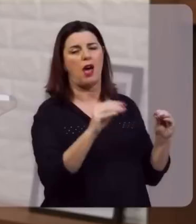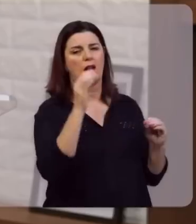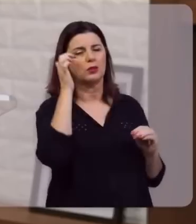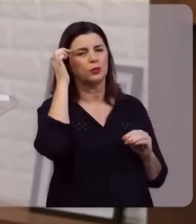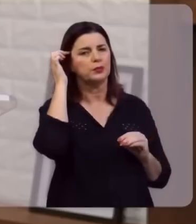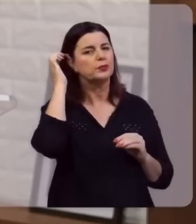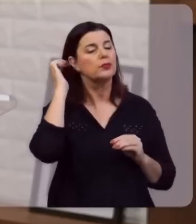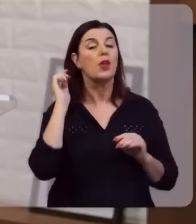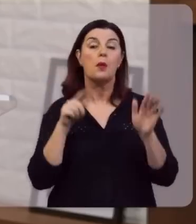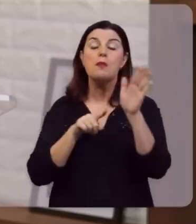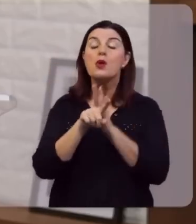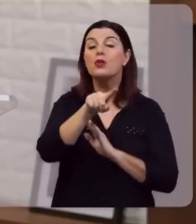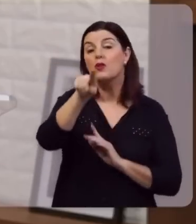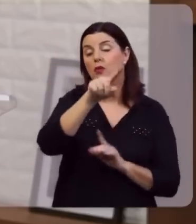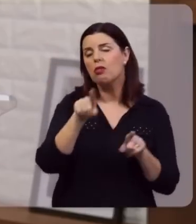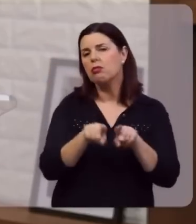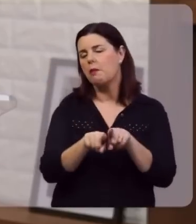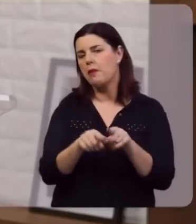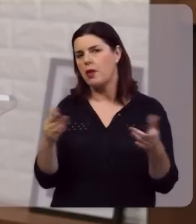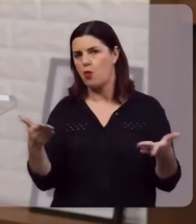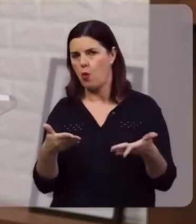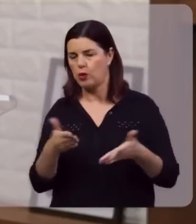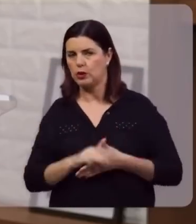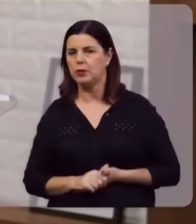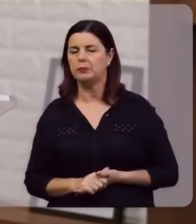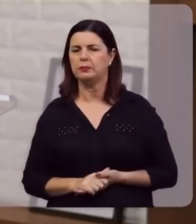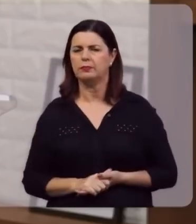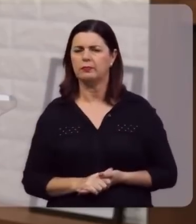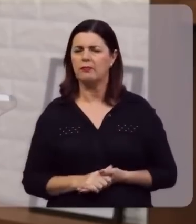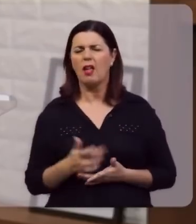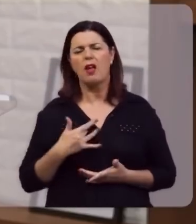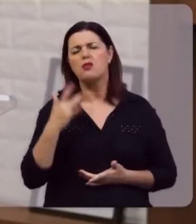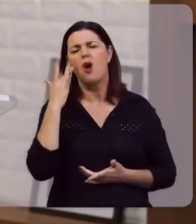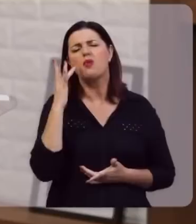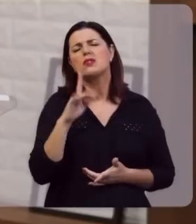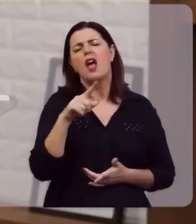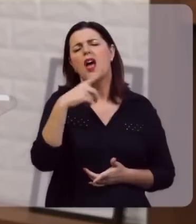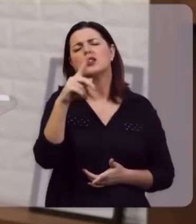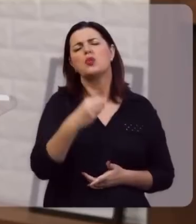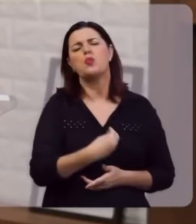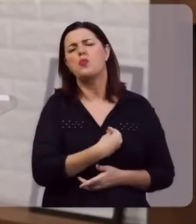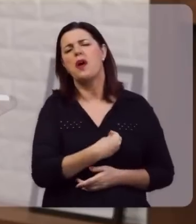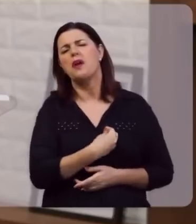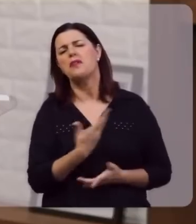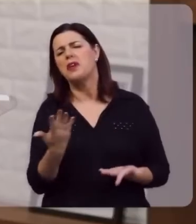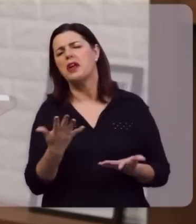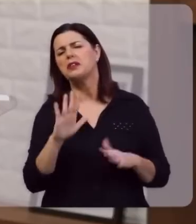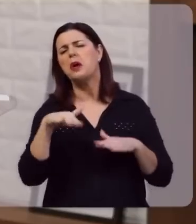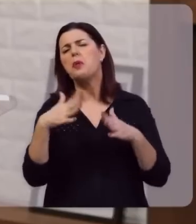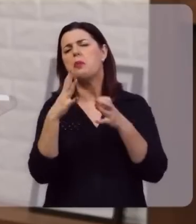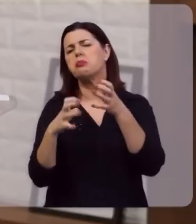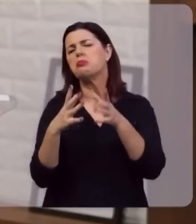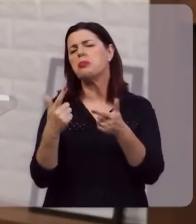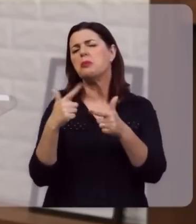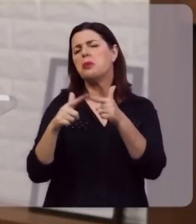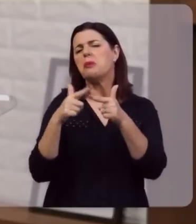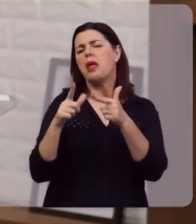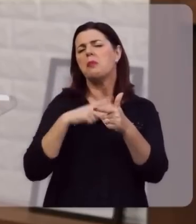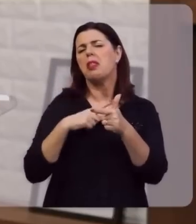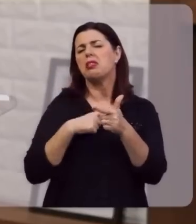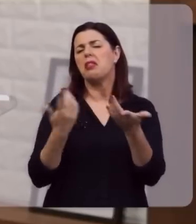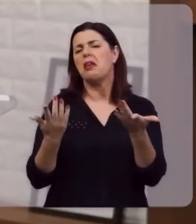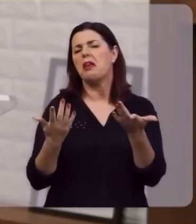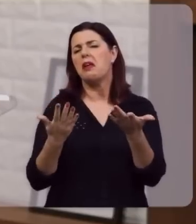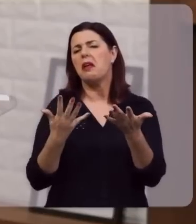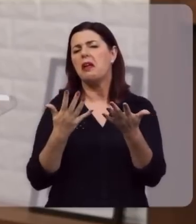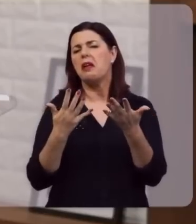E a pergunta que eu lhe faço também neste momento, eu não sei qual é exatamente a luta que você vive, o drama que